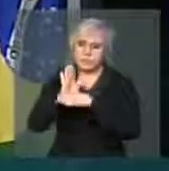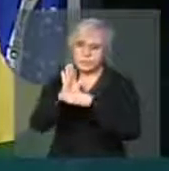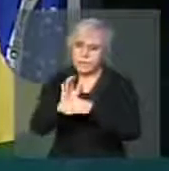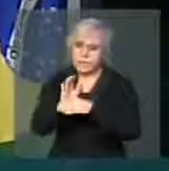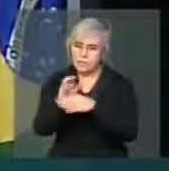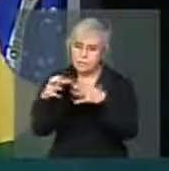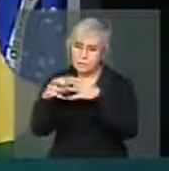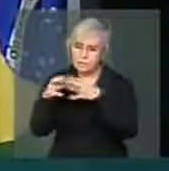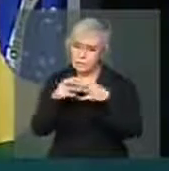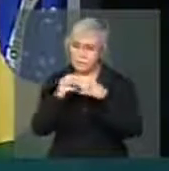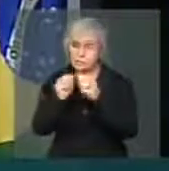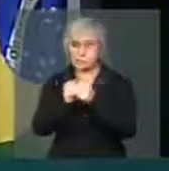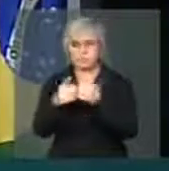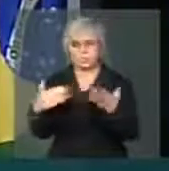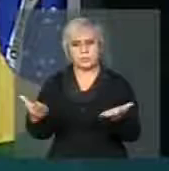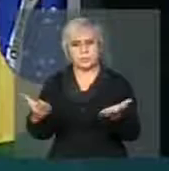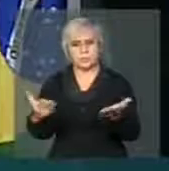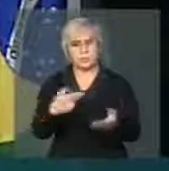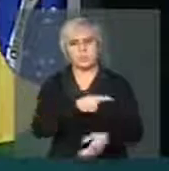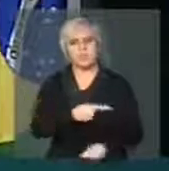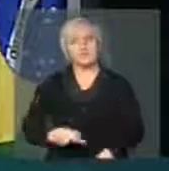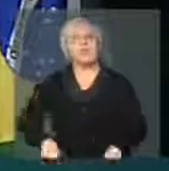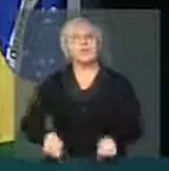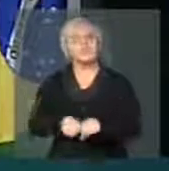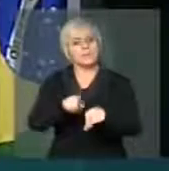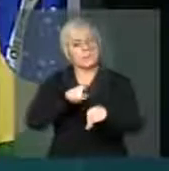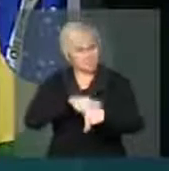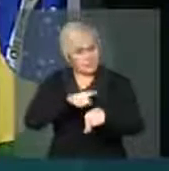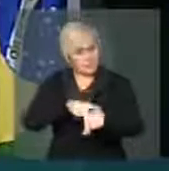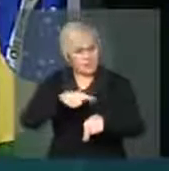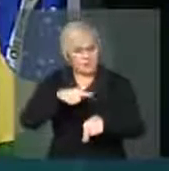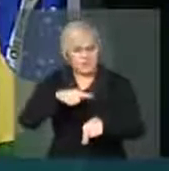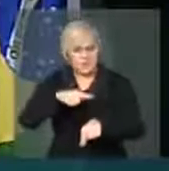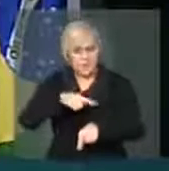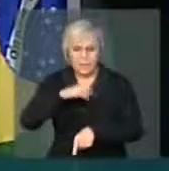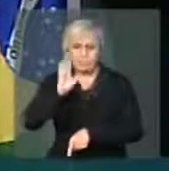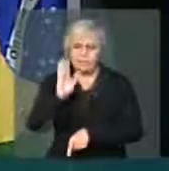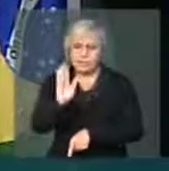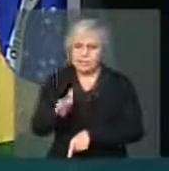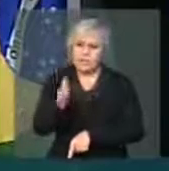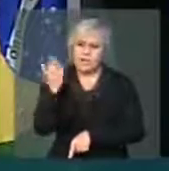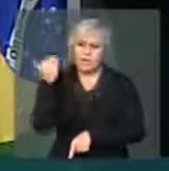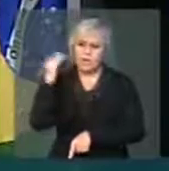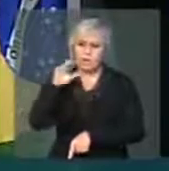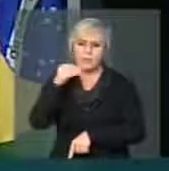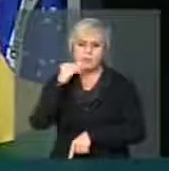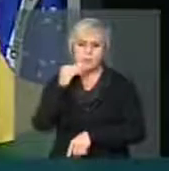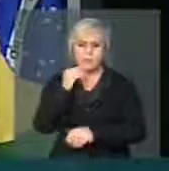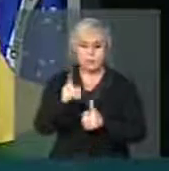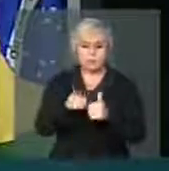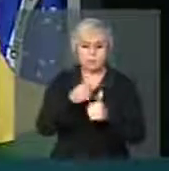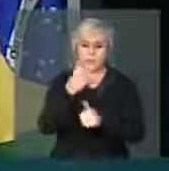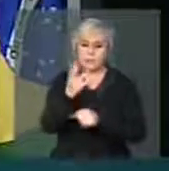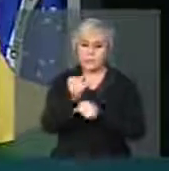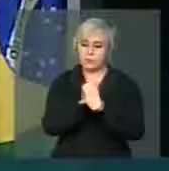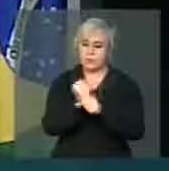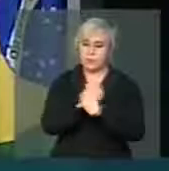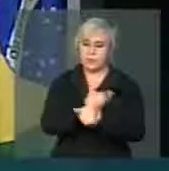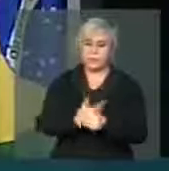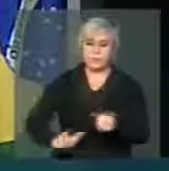A presidente Dilma A Também teve oportunidade Nos primeiros quatro anos do seu governo